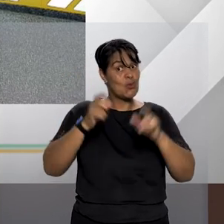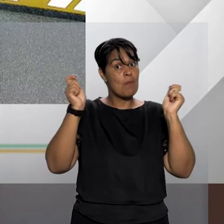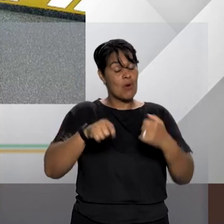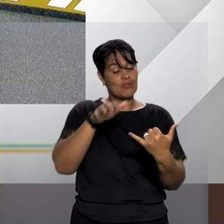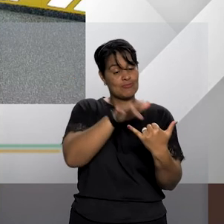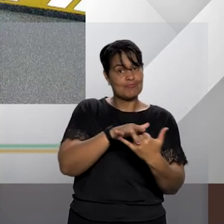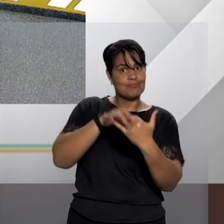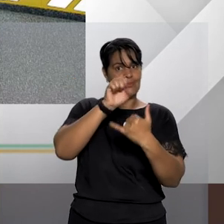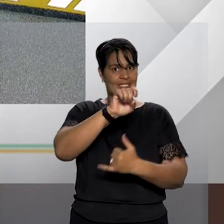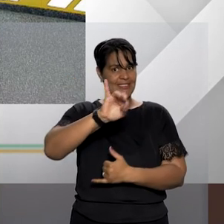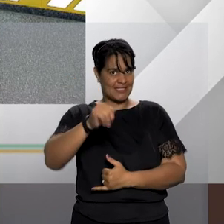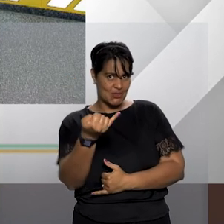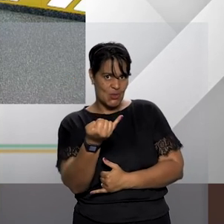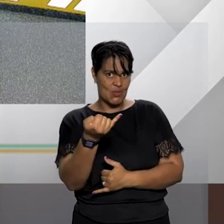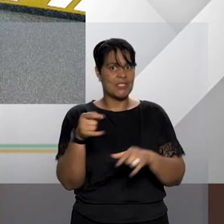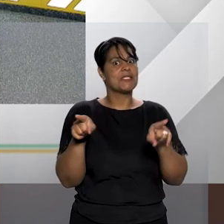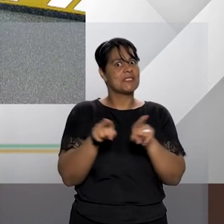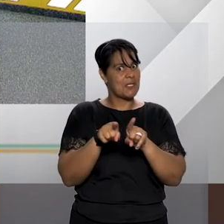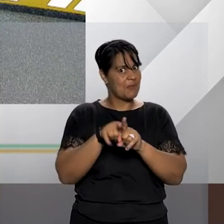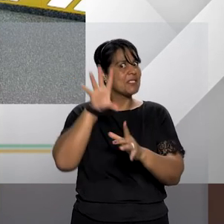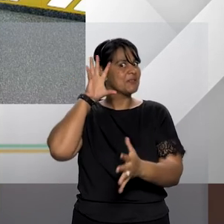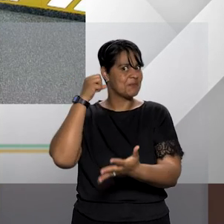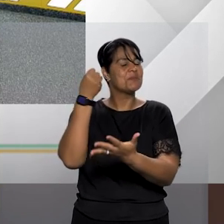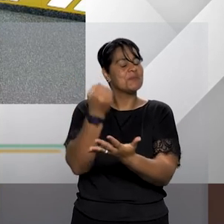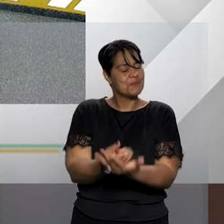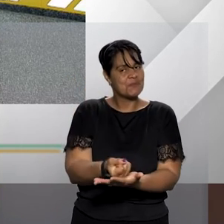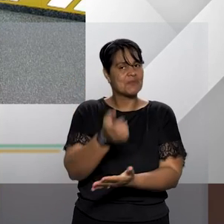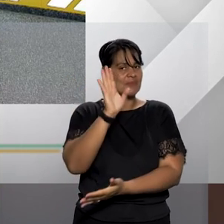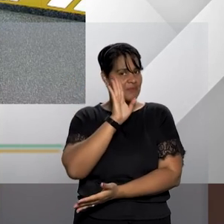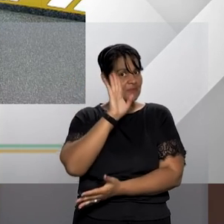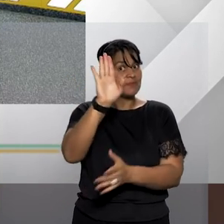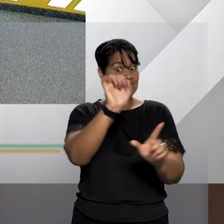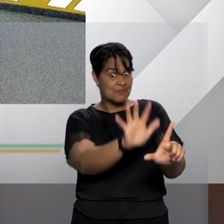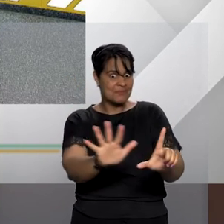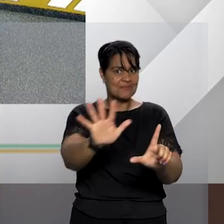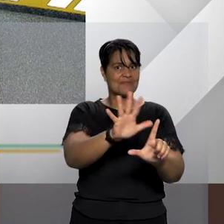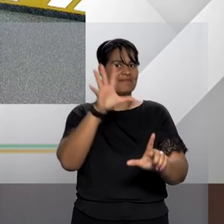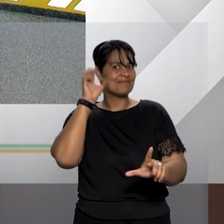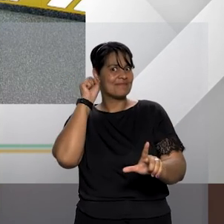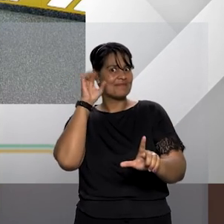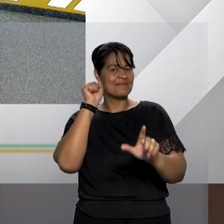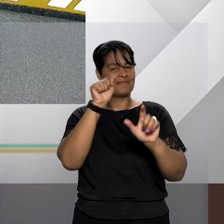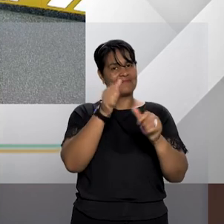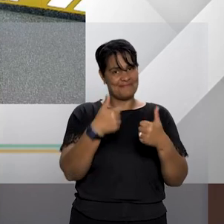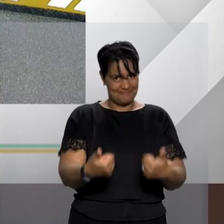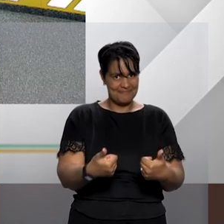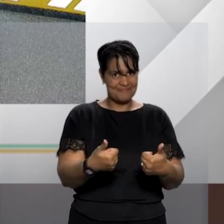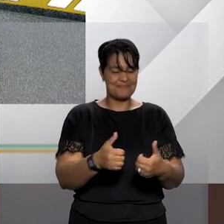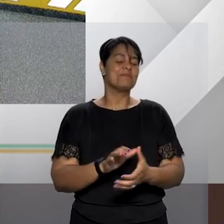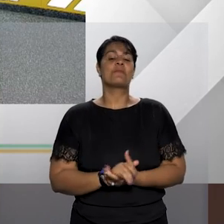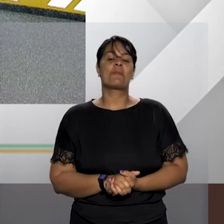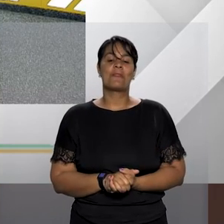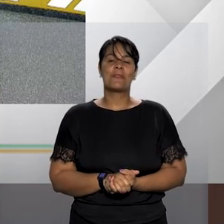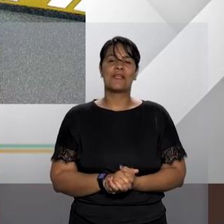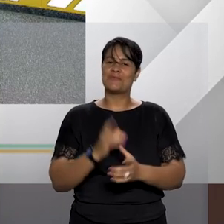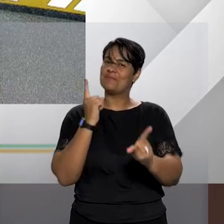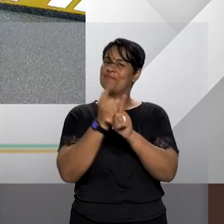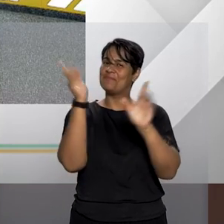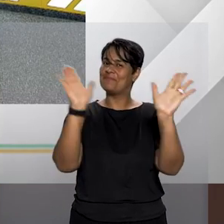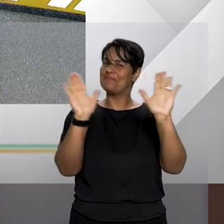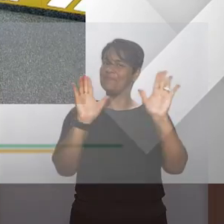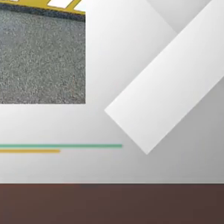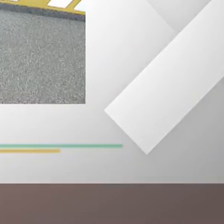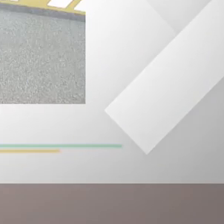YouTube também estamos em podcast nas principais plataformas de stream de áudio a gente se encontra